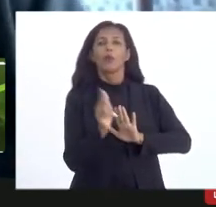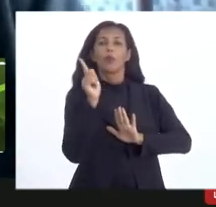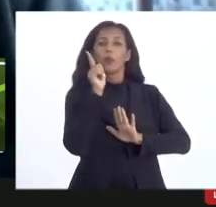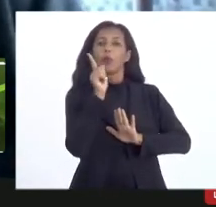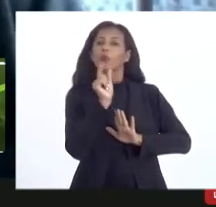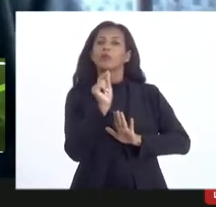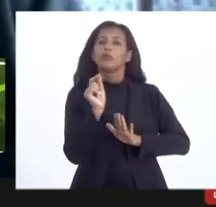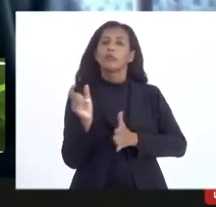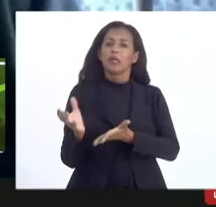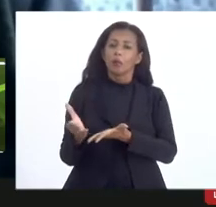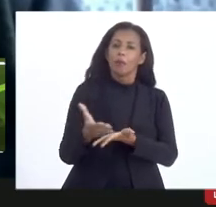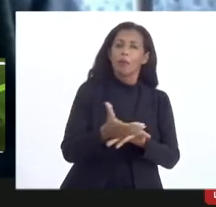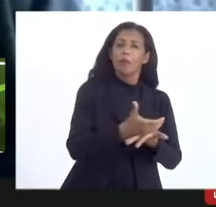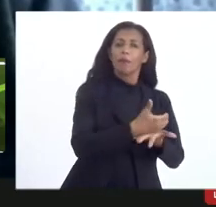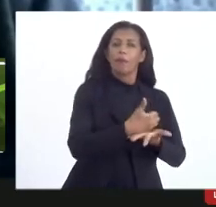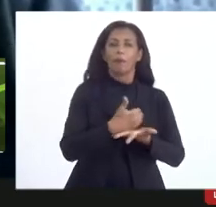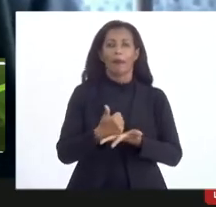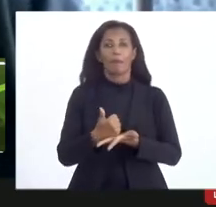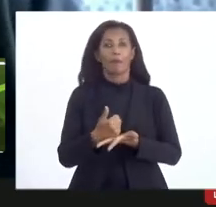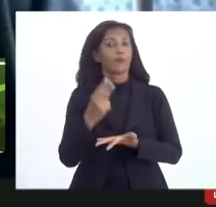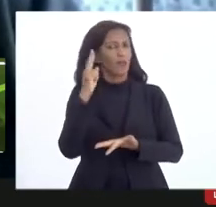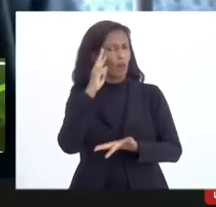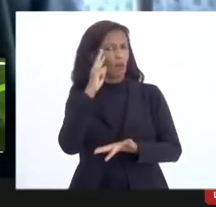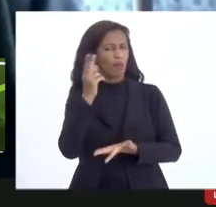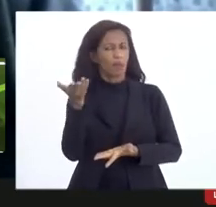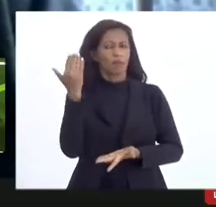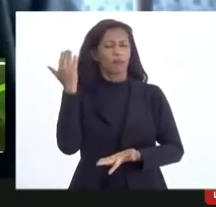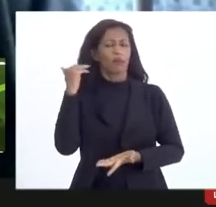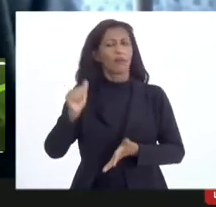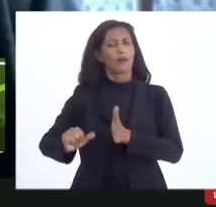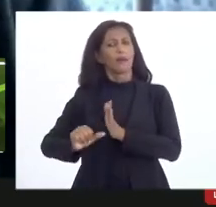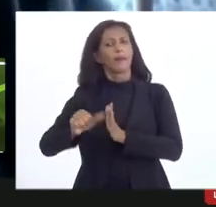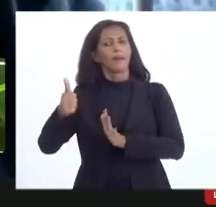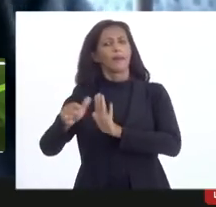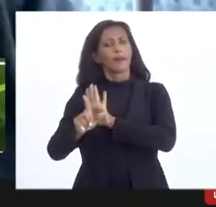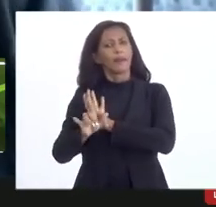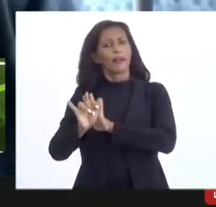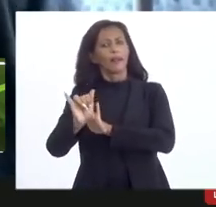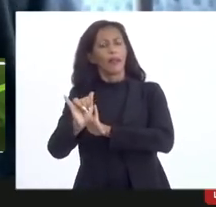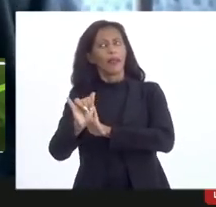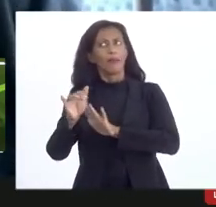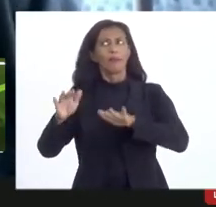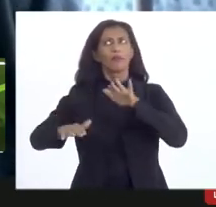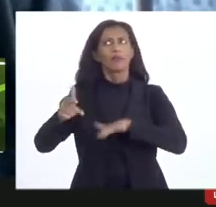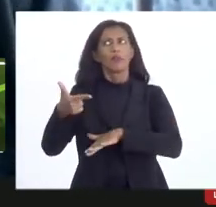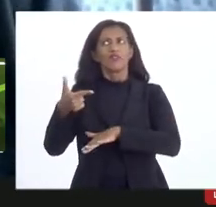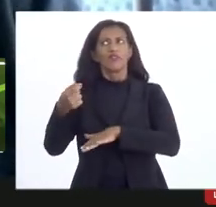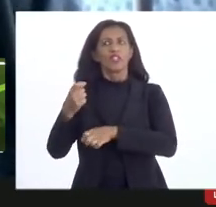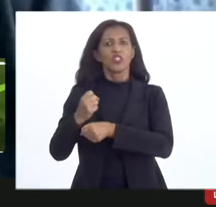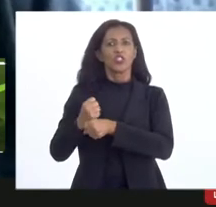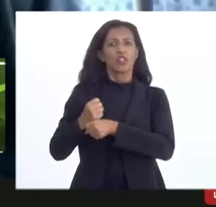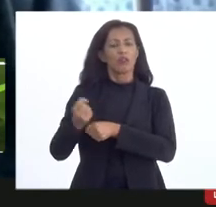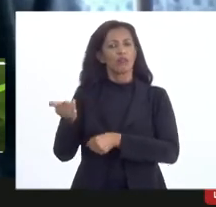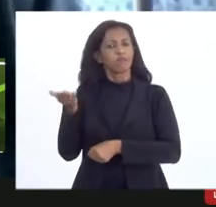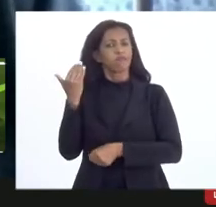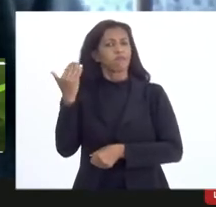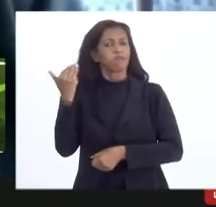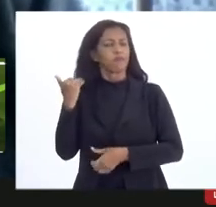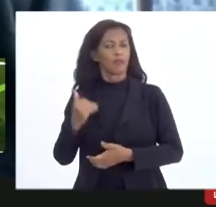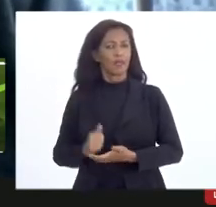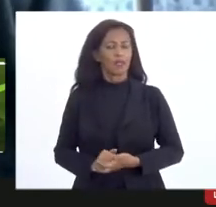Eu me lembro que a primeira lei que eu fiz sobre isso, Fundo Estadual de Cultura, deve ter 20 anos, pelo menos 20 anos.